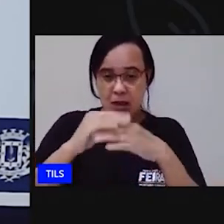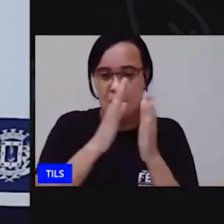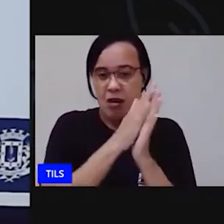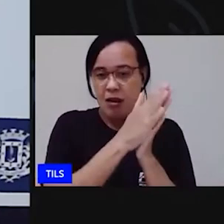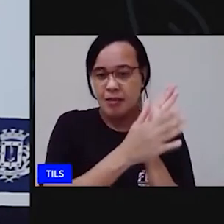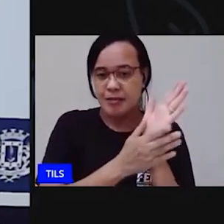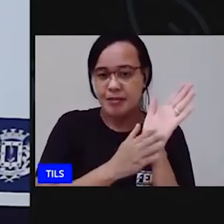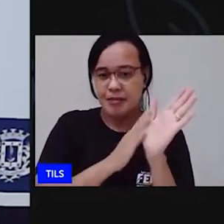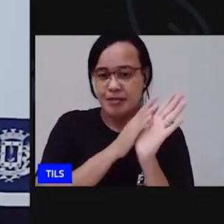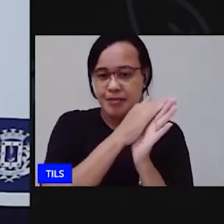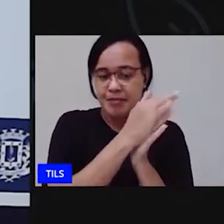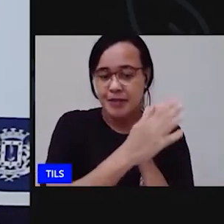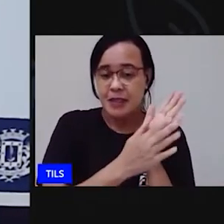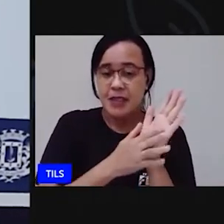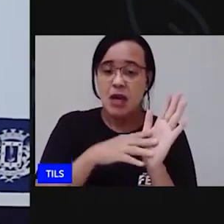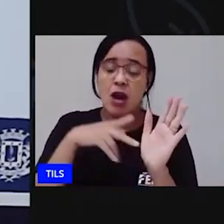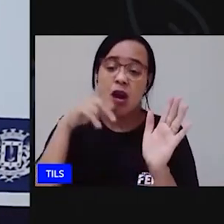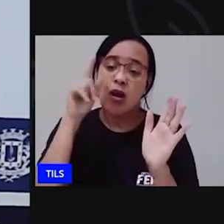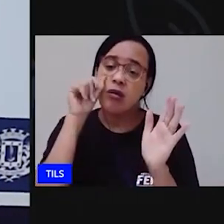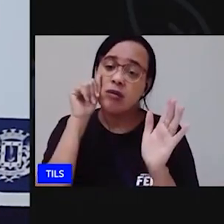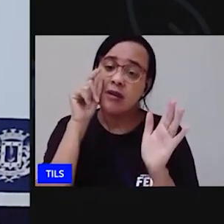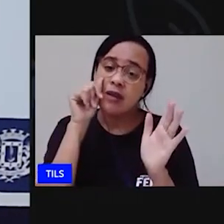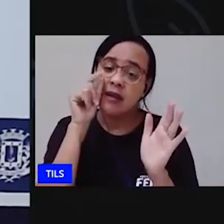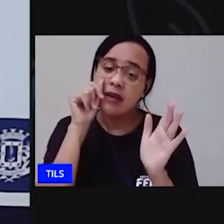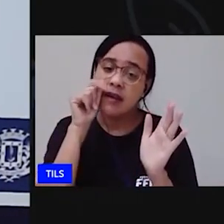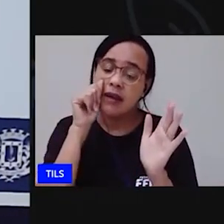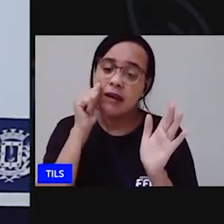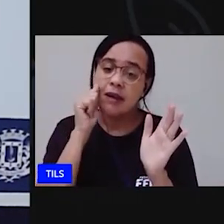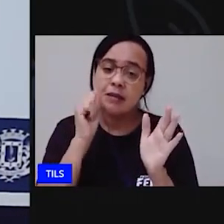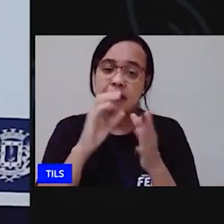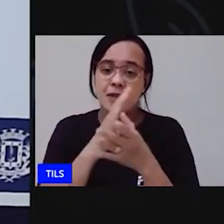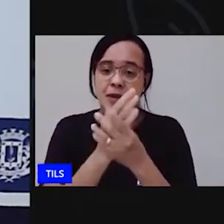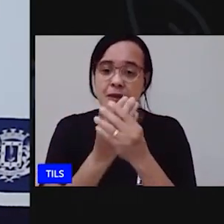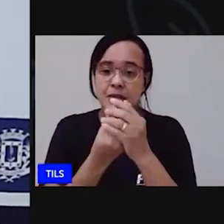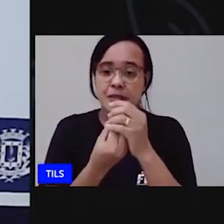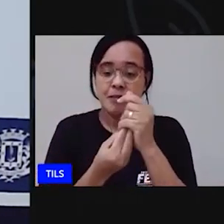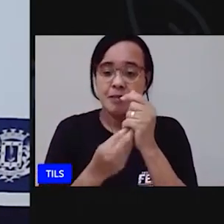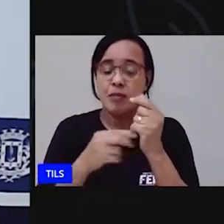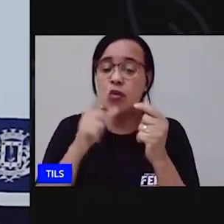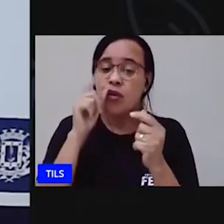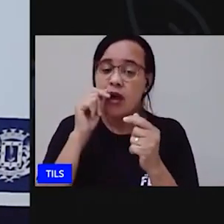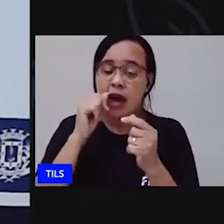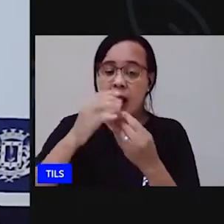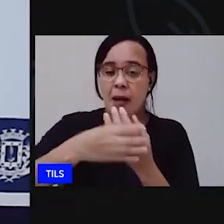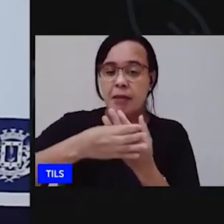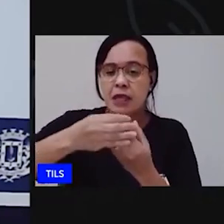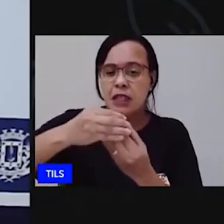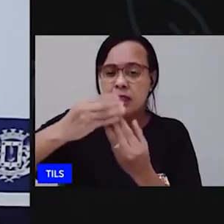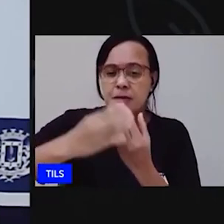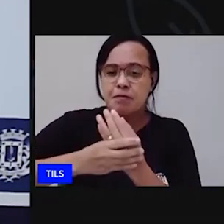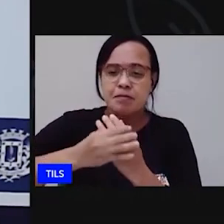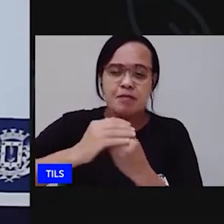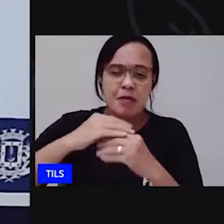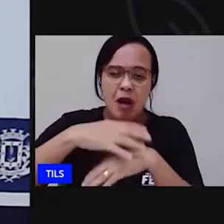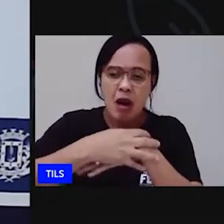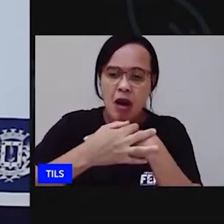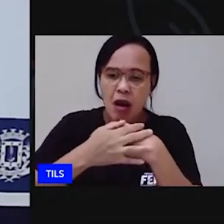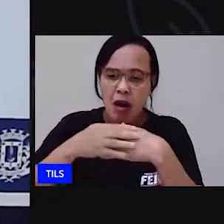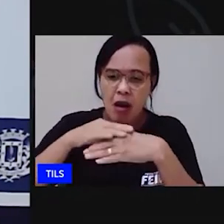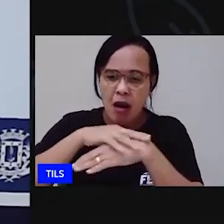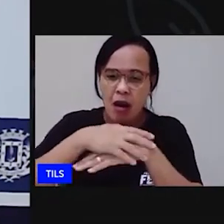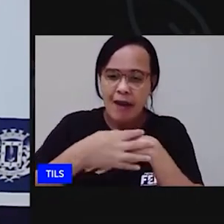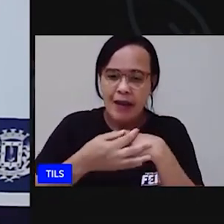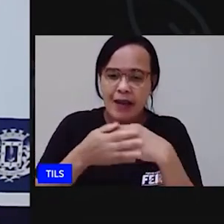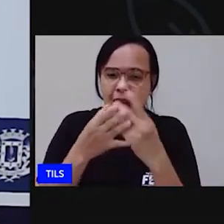pega o lápis vá tocando o tom do lápis vá sentindo a textura qual é o